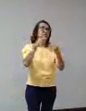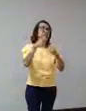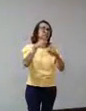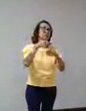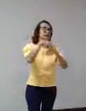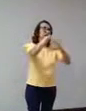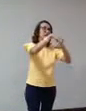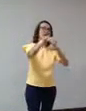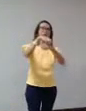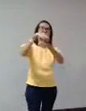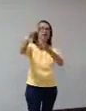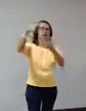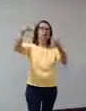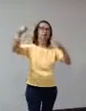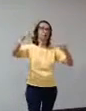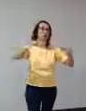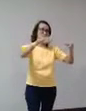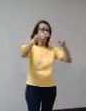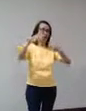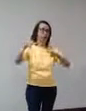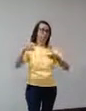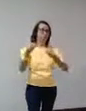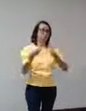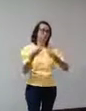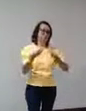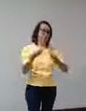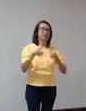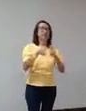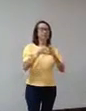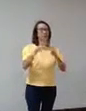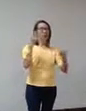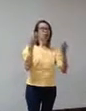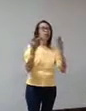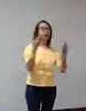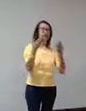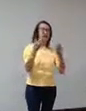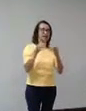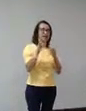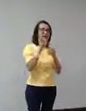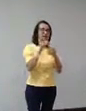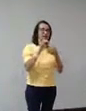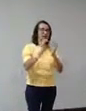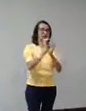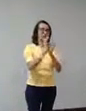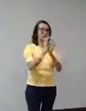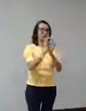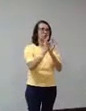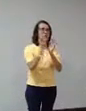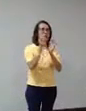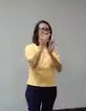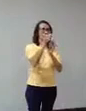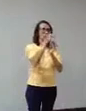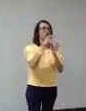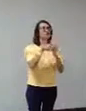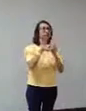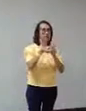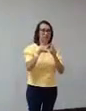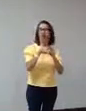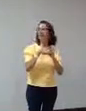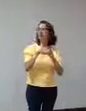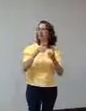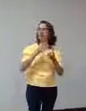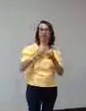E aí, fiz a comparação com neurônios hipocampais em processo de morte celular. Esse foi do nosso laboratório.